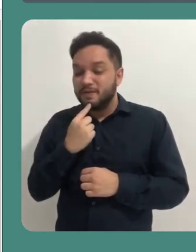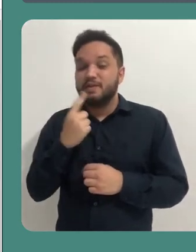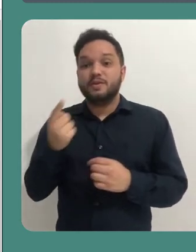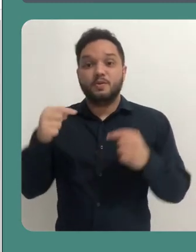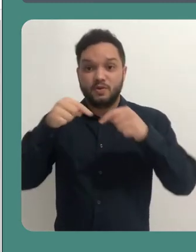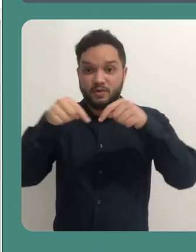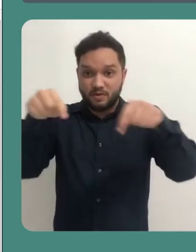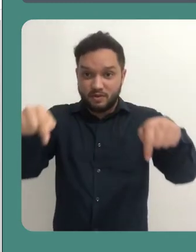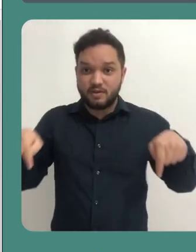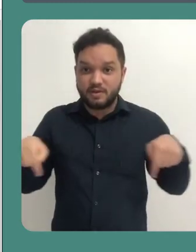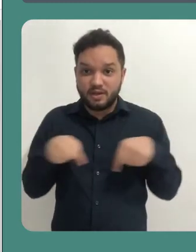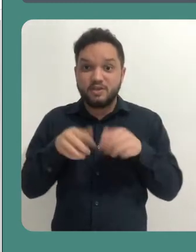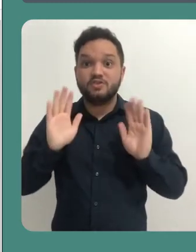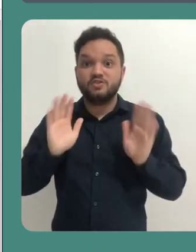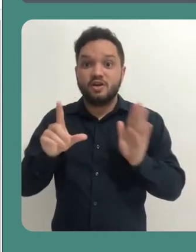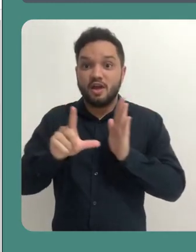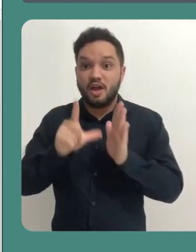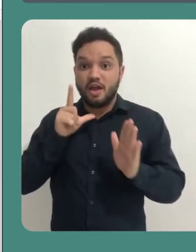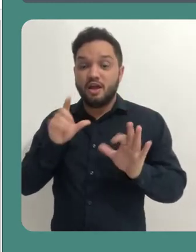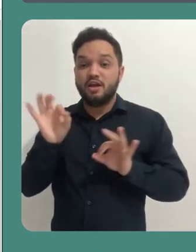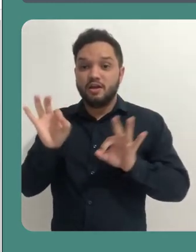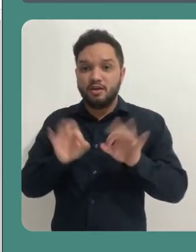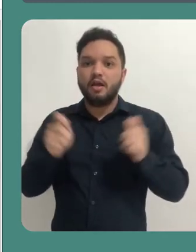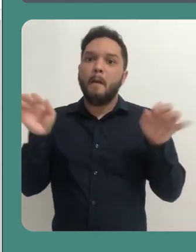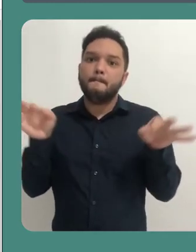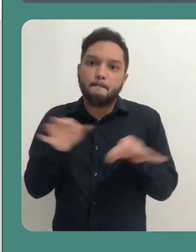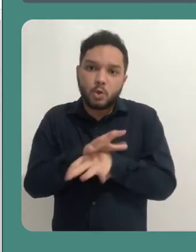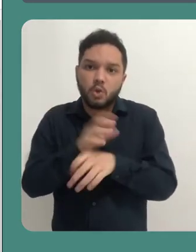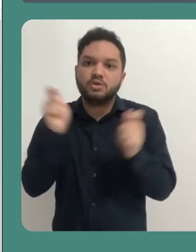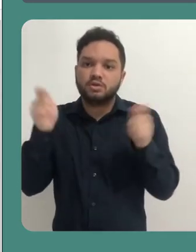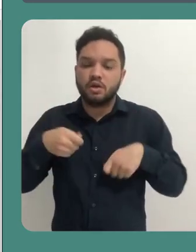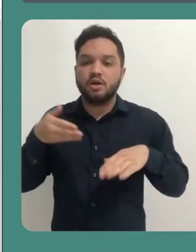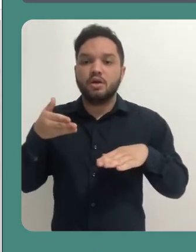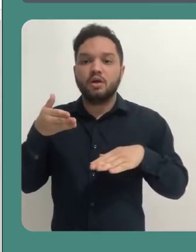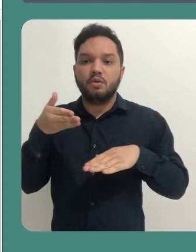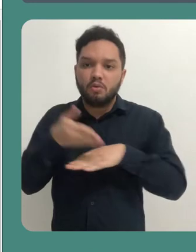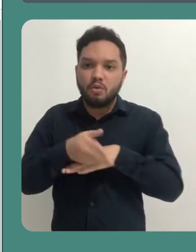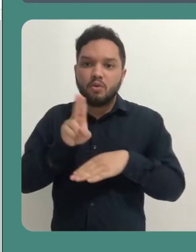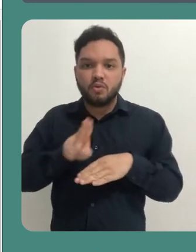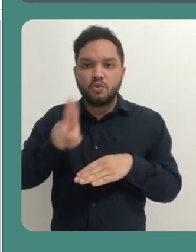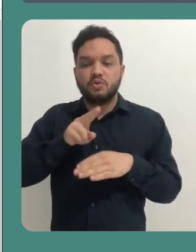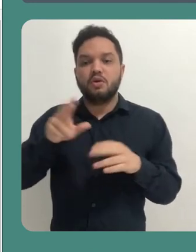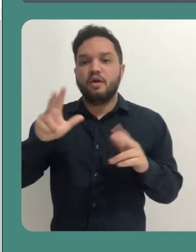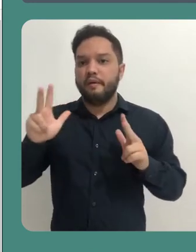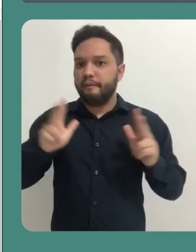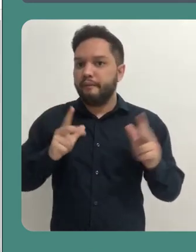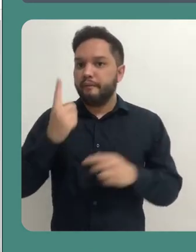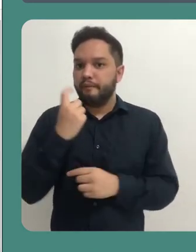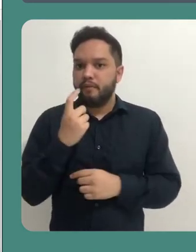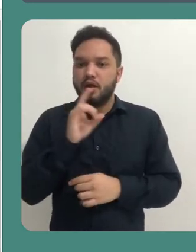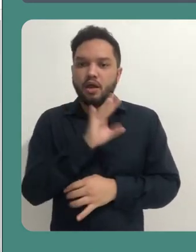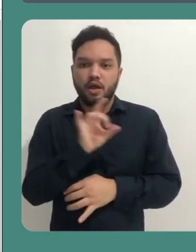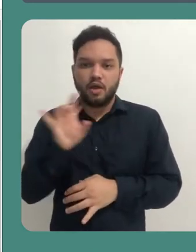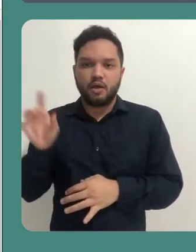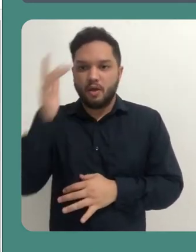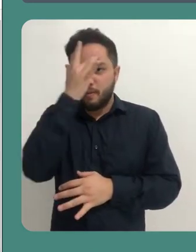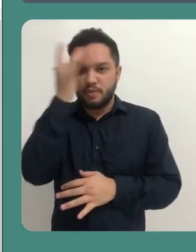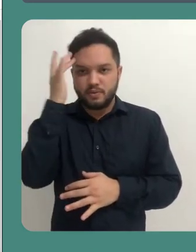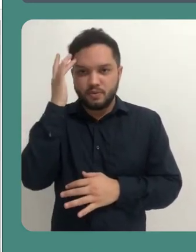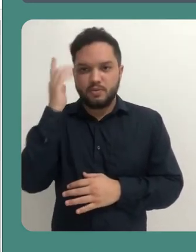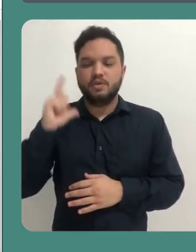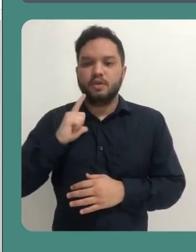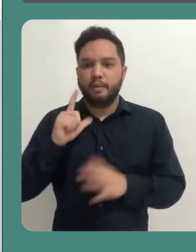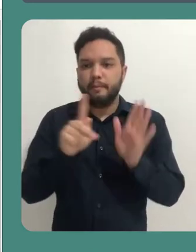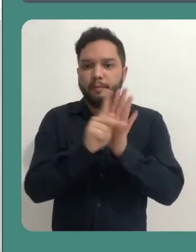Então essa sala que já está pré-configurada e pronta para o uso é uma sala pessoal, individual para